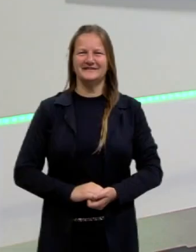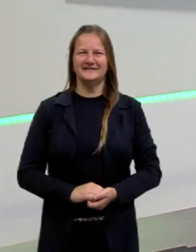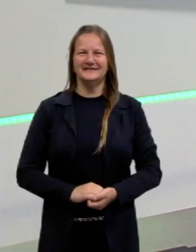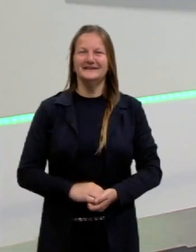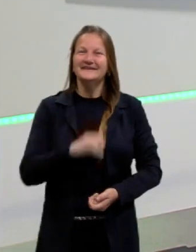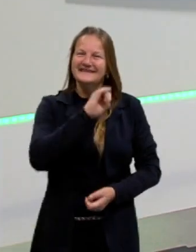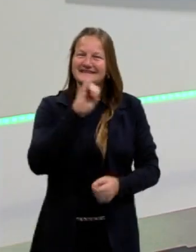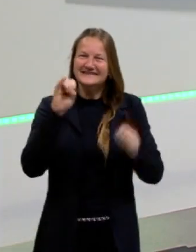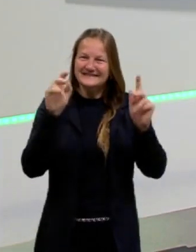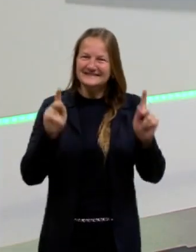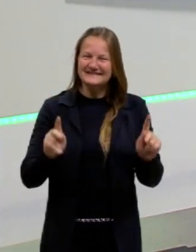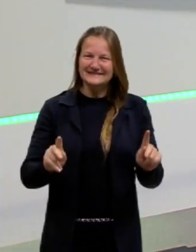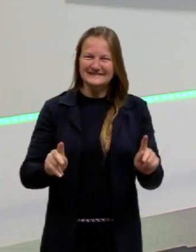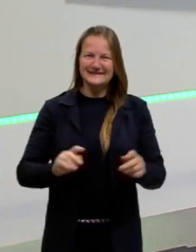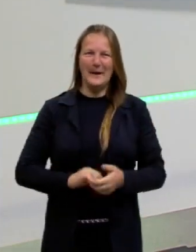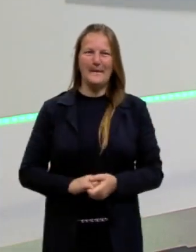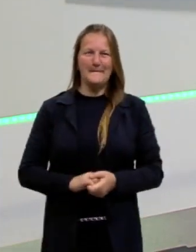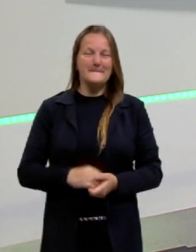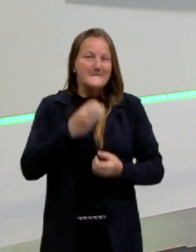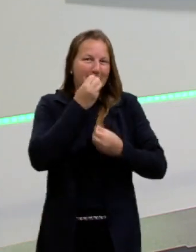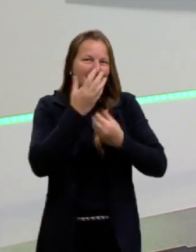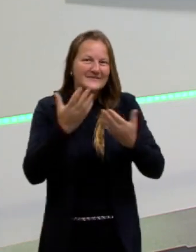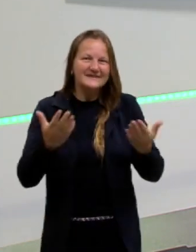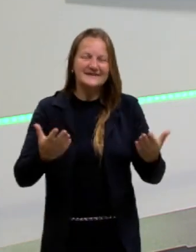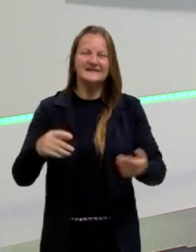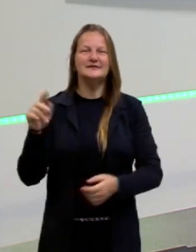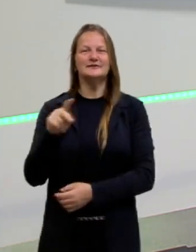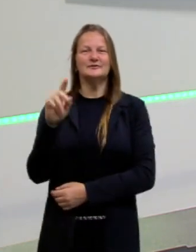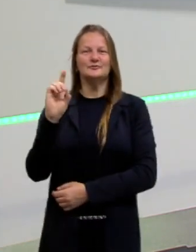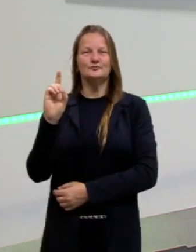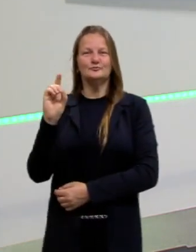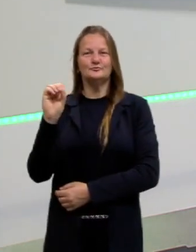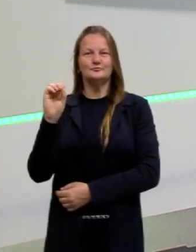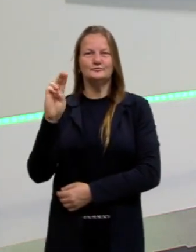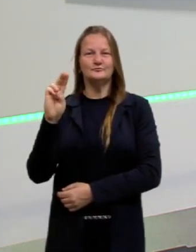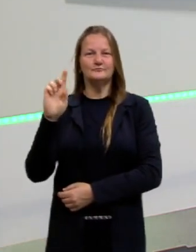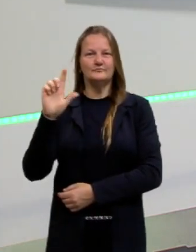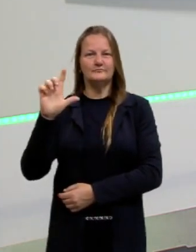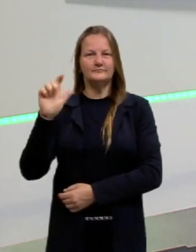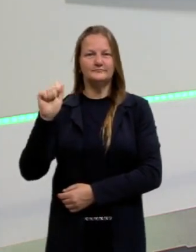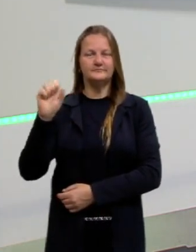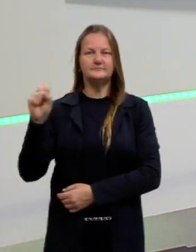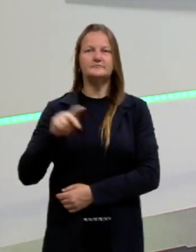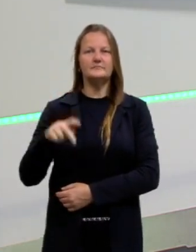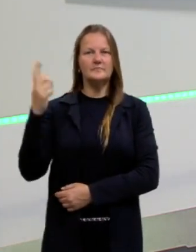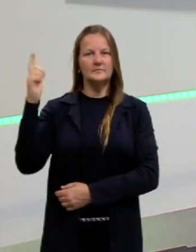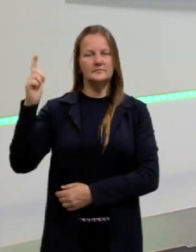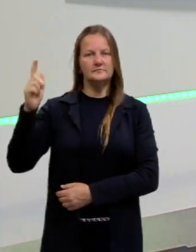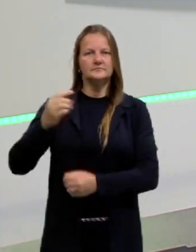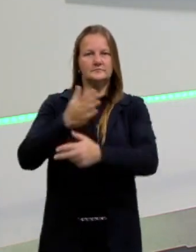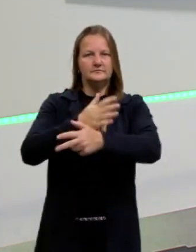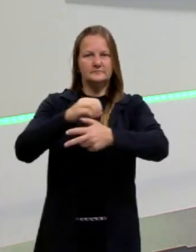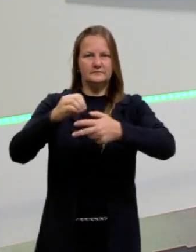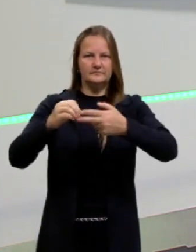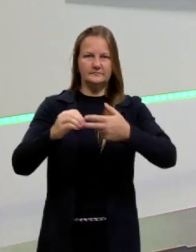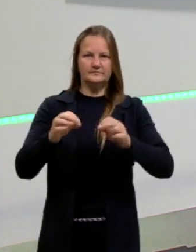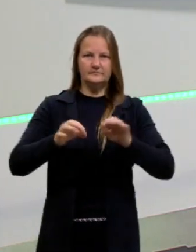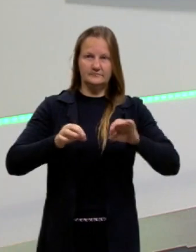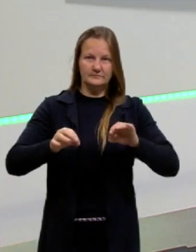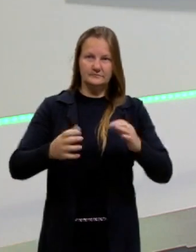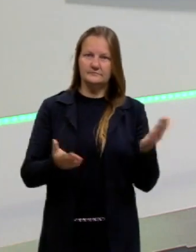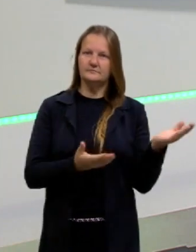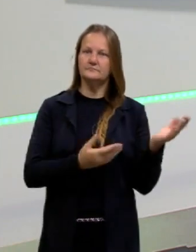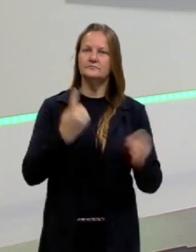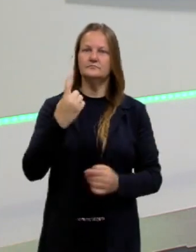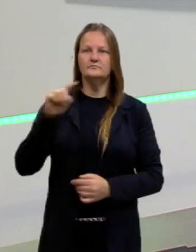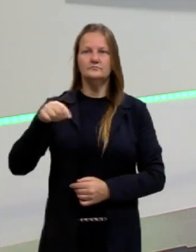Olá meninos e meninas, tudo bom? Professor Douglas, professor de Geografia do nosso projeto pré-ENEM, certo? Eu sou um homem